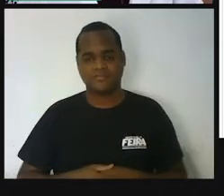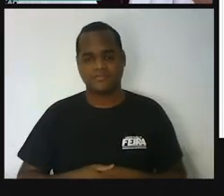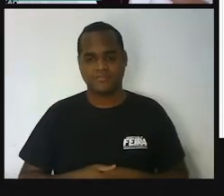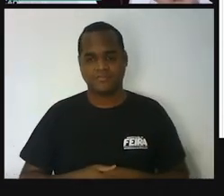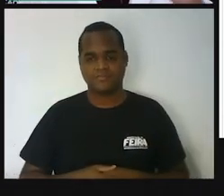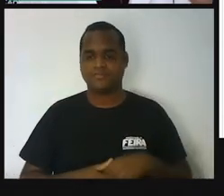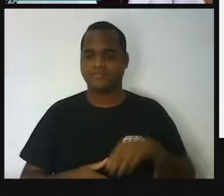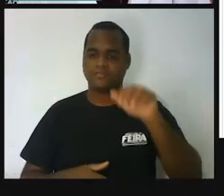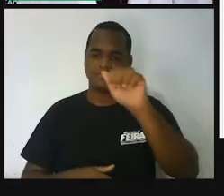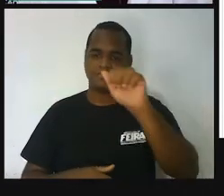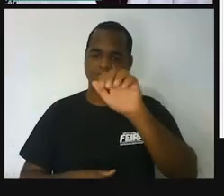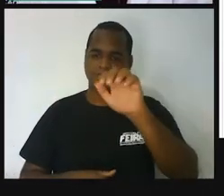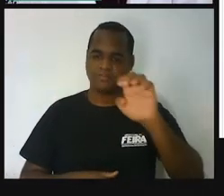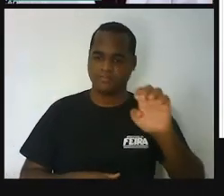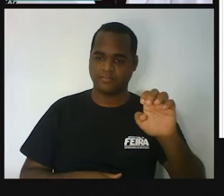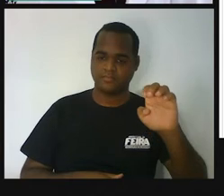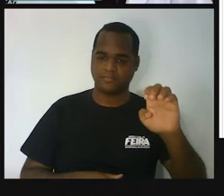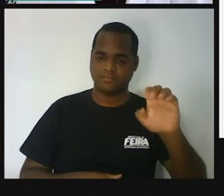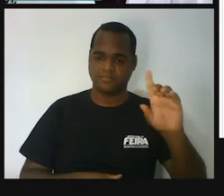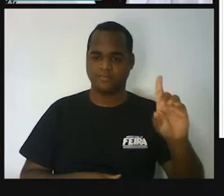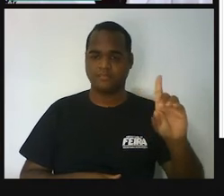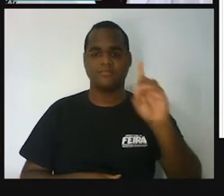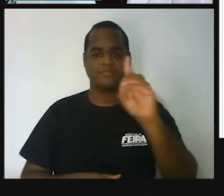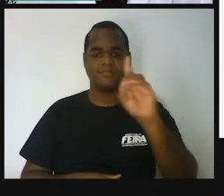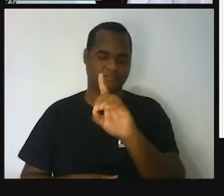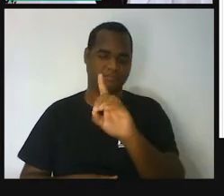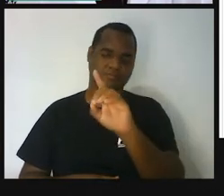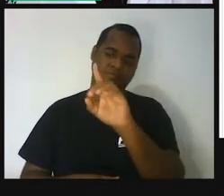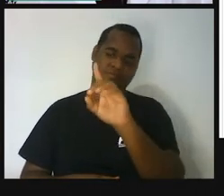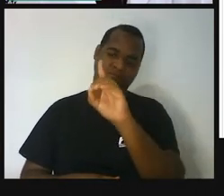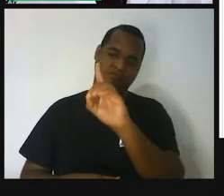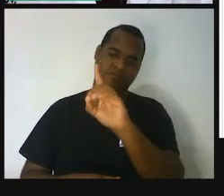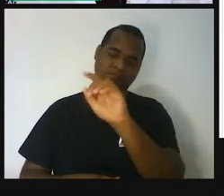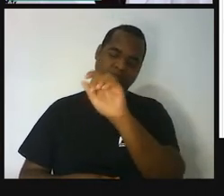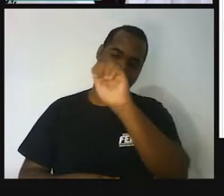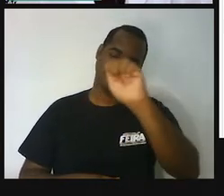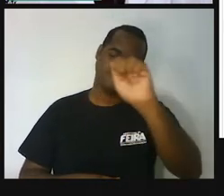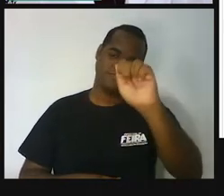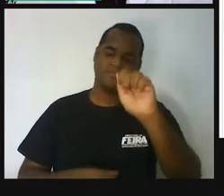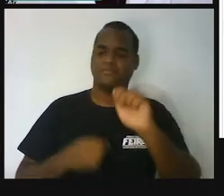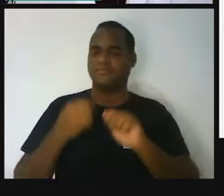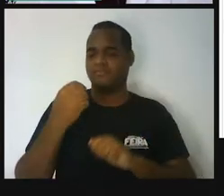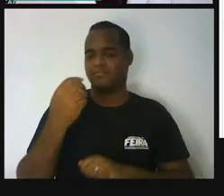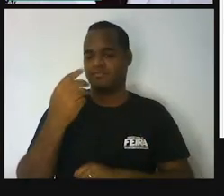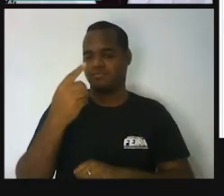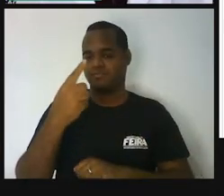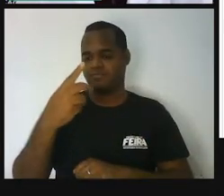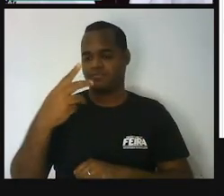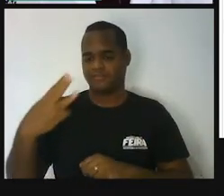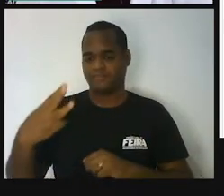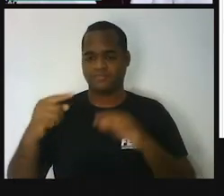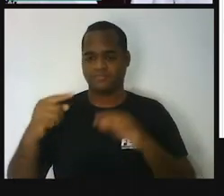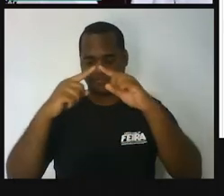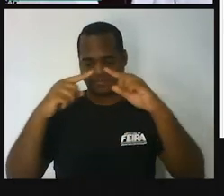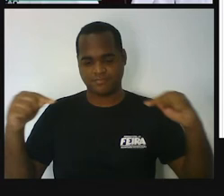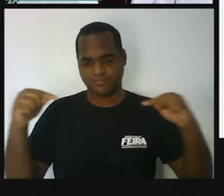Do E até o D, dois lados. Do D até o A, três lados. Ligando os três pontinhos.